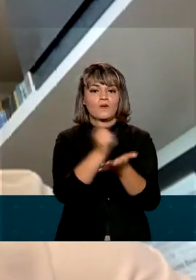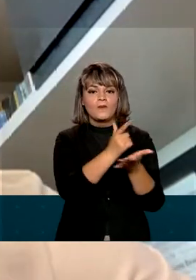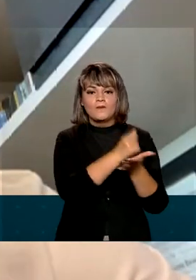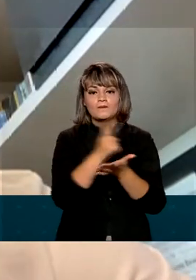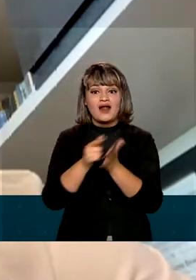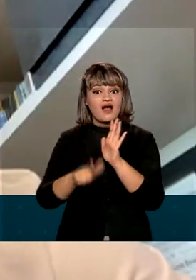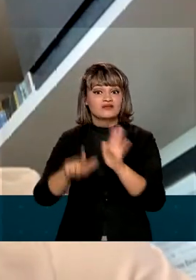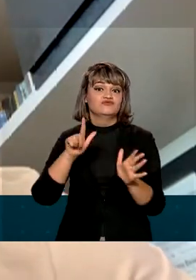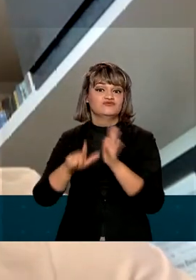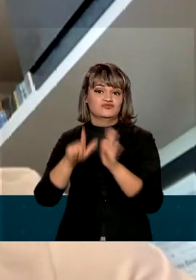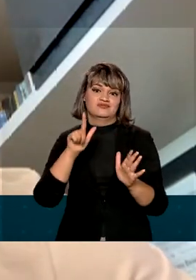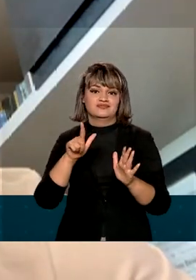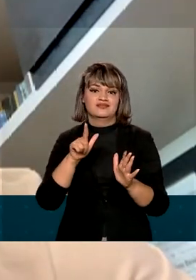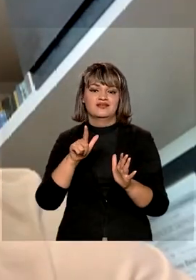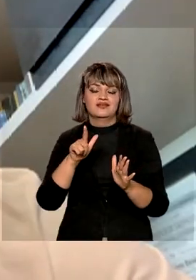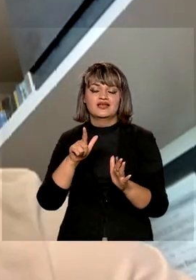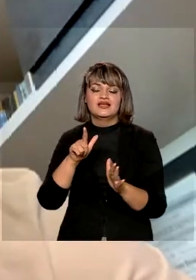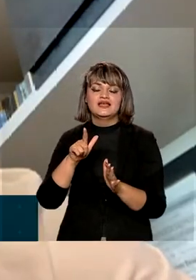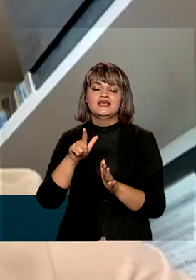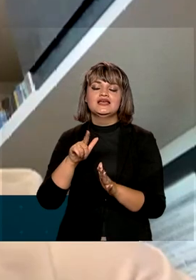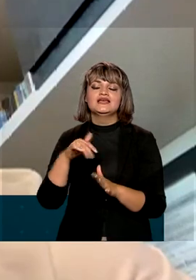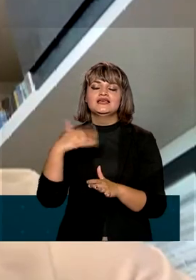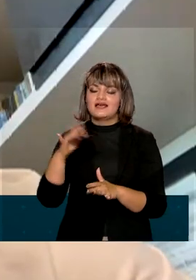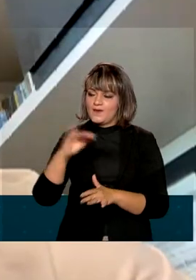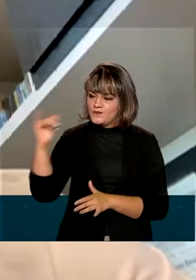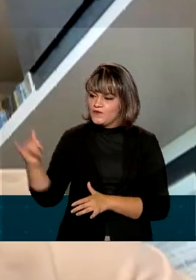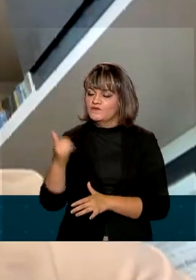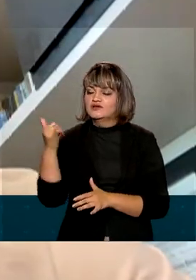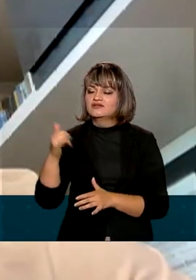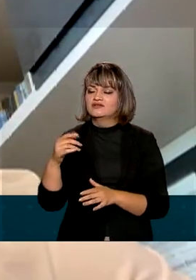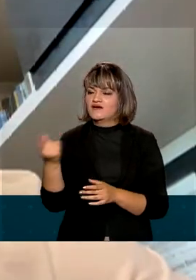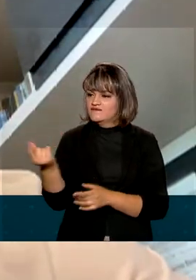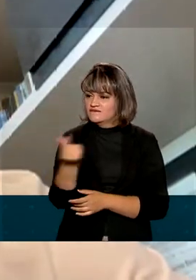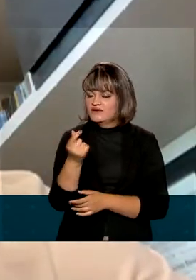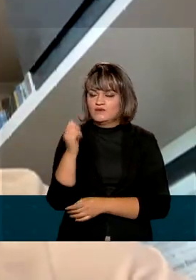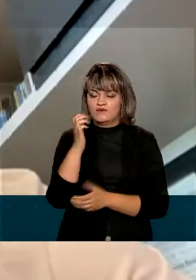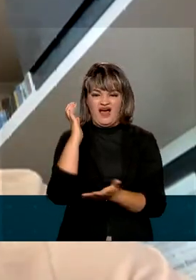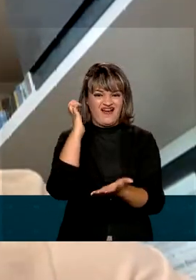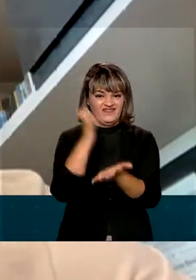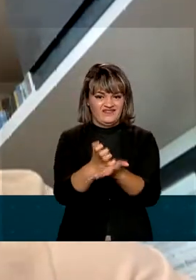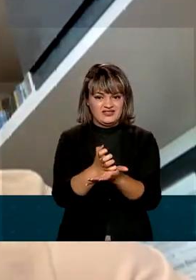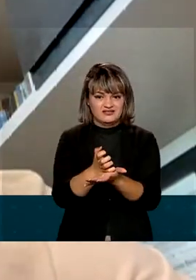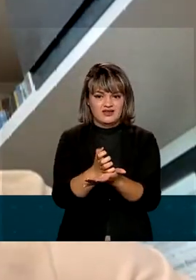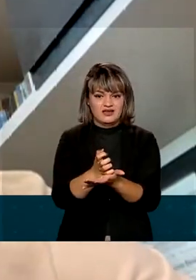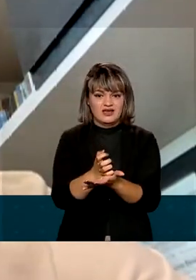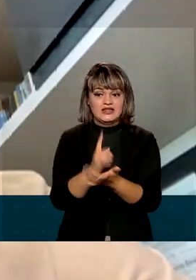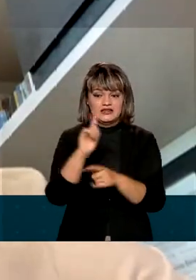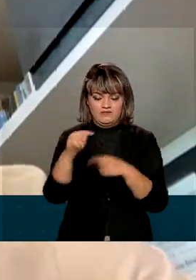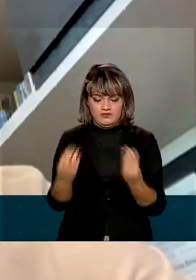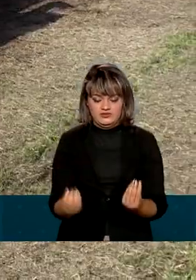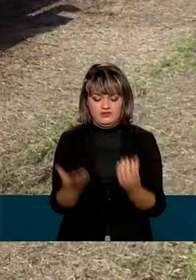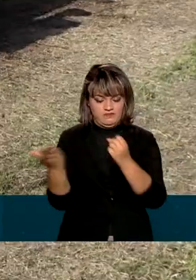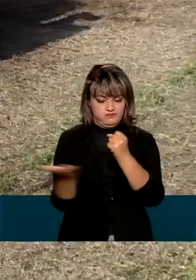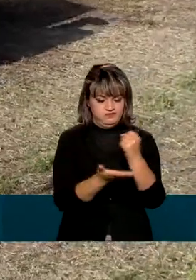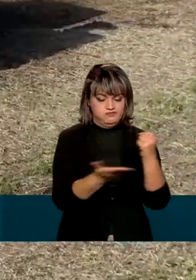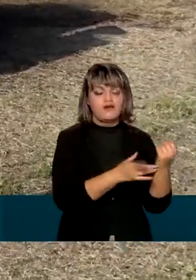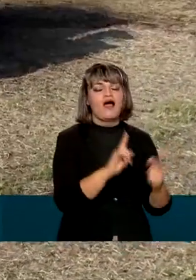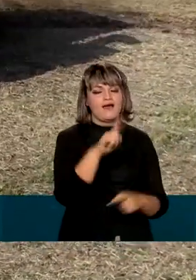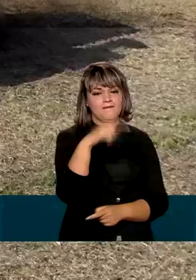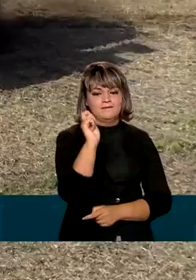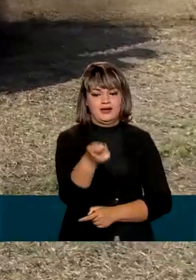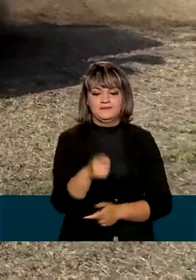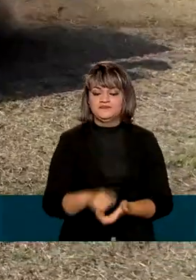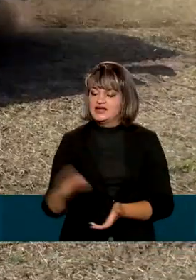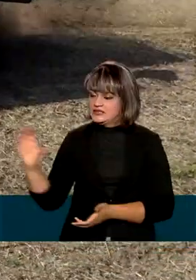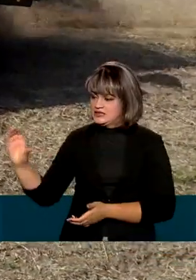maneira antecipada e aproveitar os melhores preços à vista e pagar só depois que colhe a nossa produção. O crédito